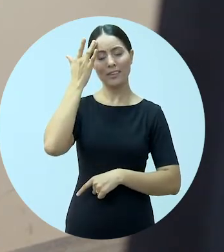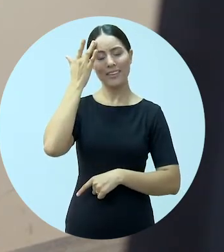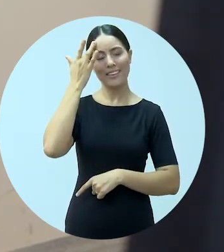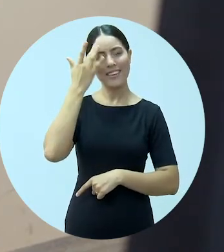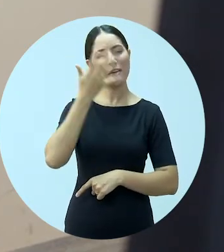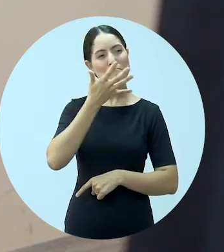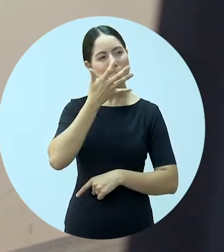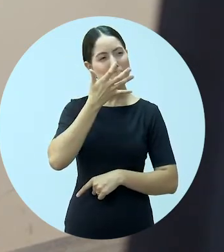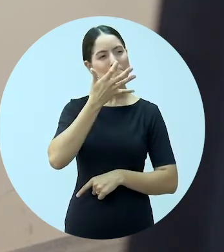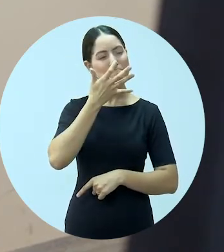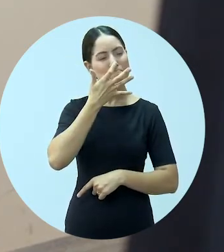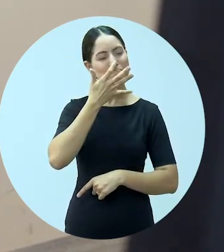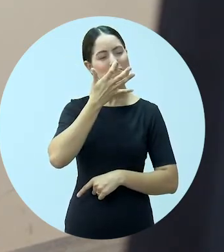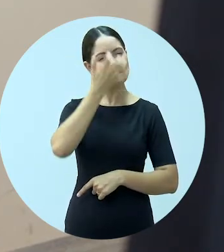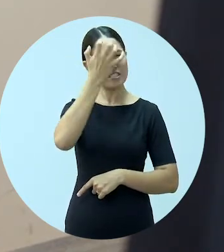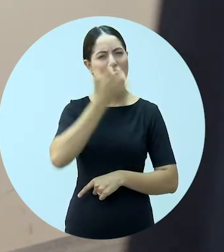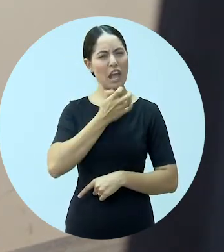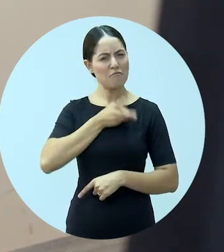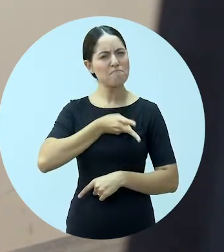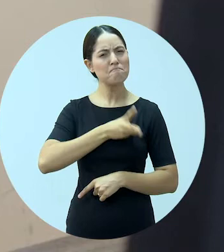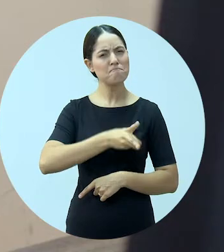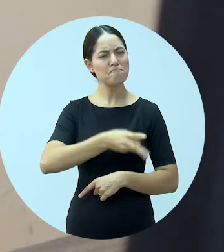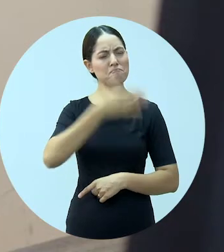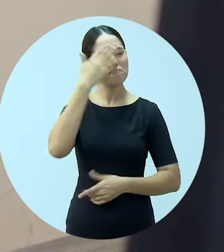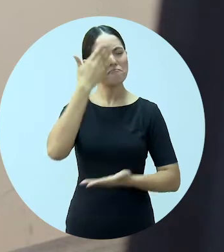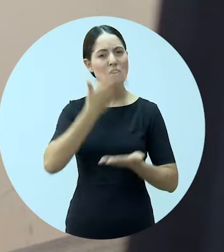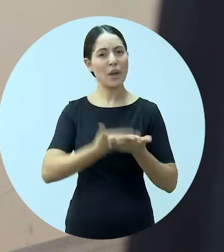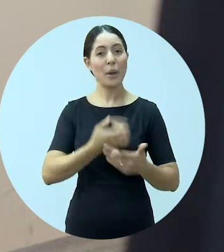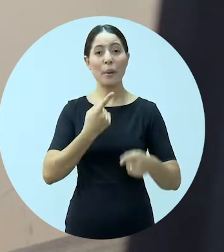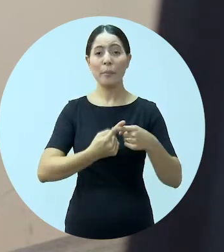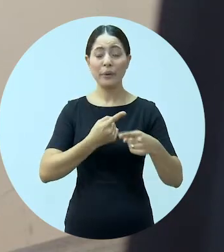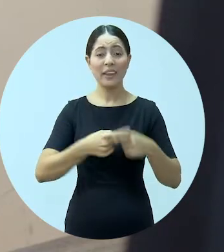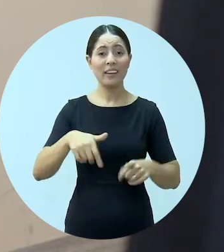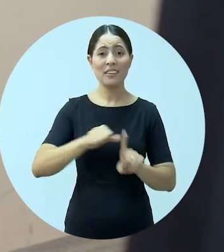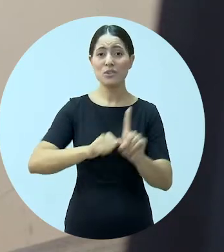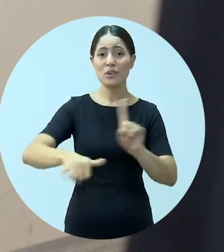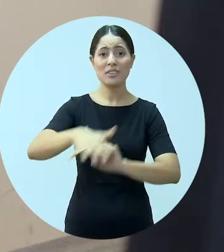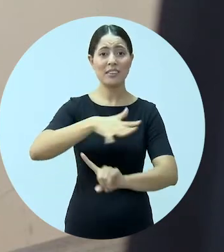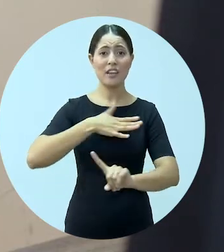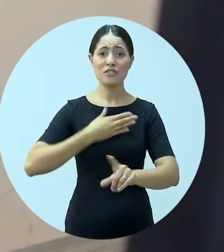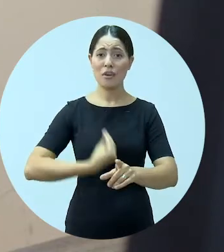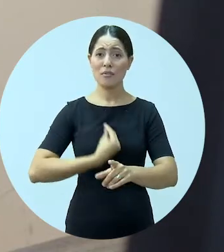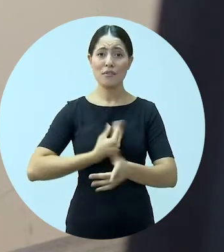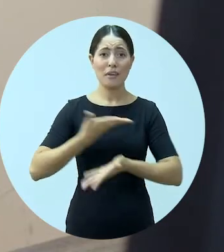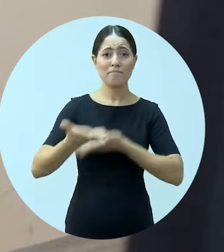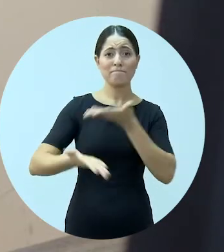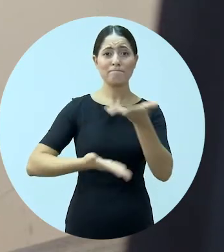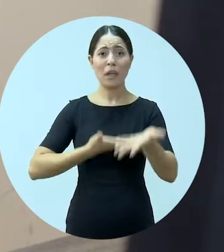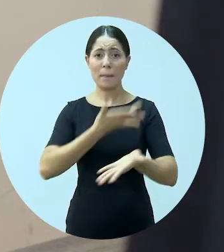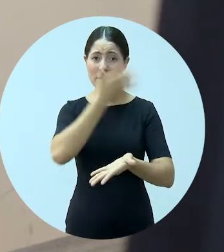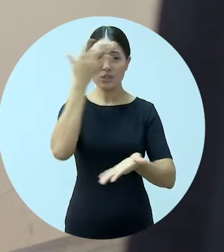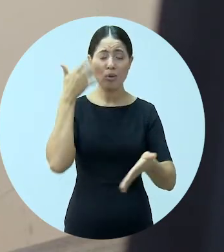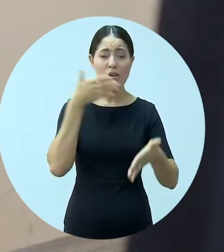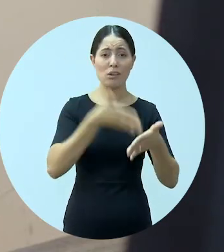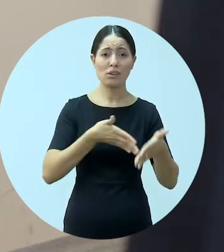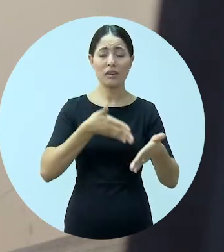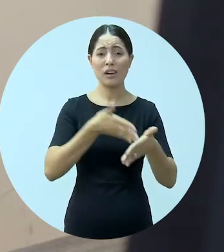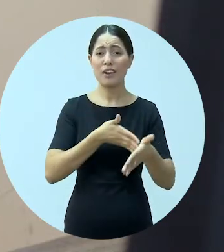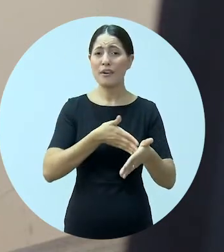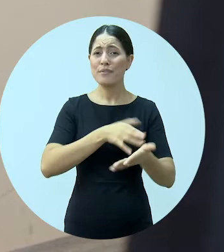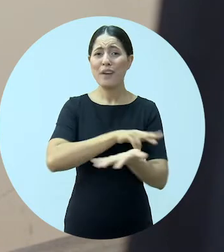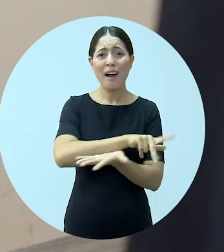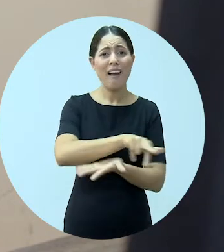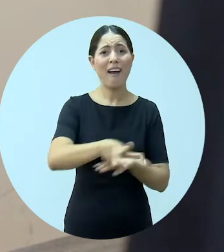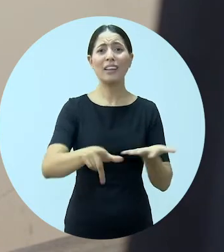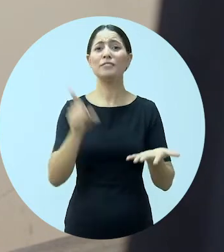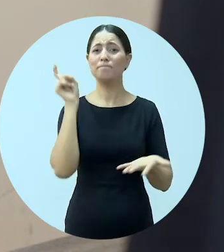né? E eu sempre tentei levar isso a sério, porque na minha bolha social sempre foi de pessoas com muitas dificuldades. E isso eu via exatamente